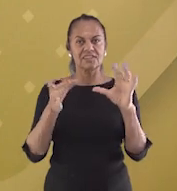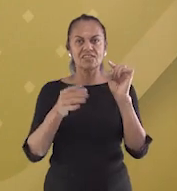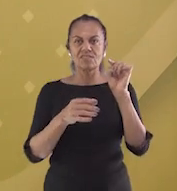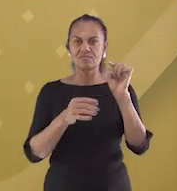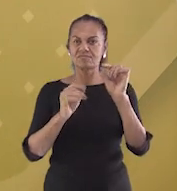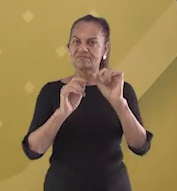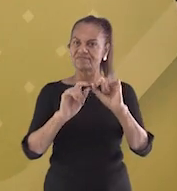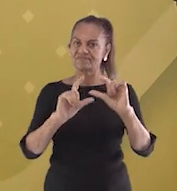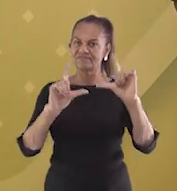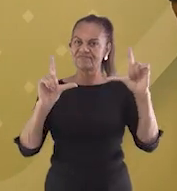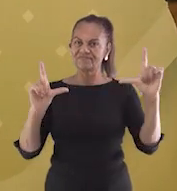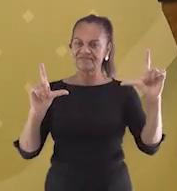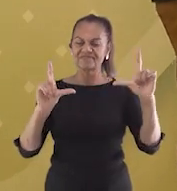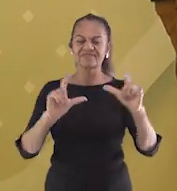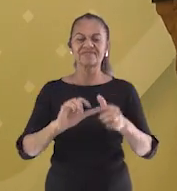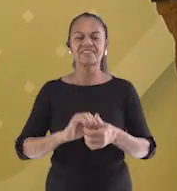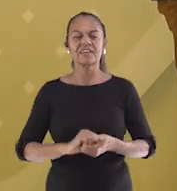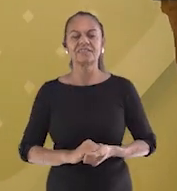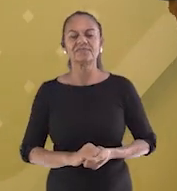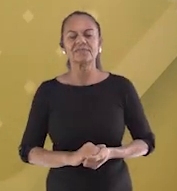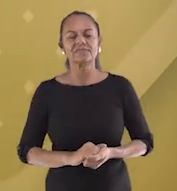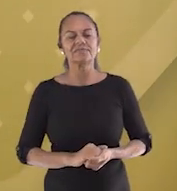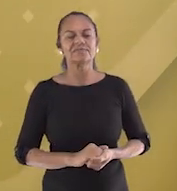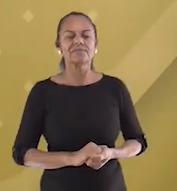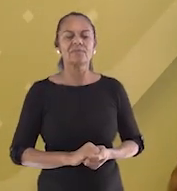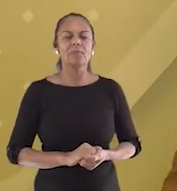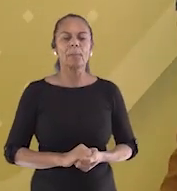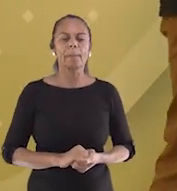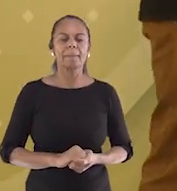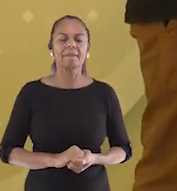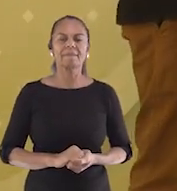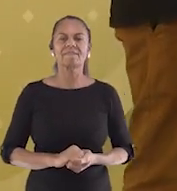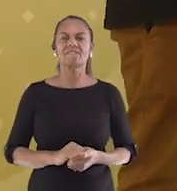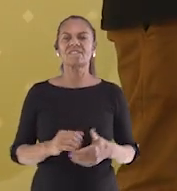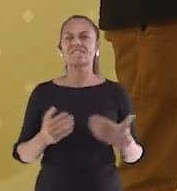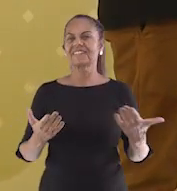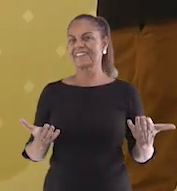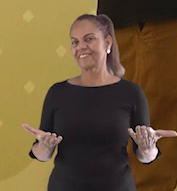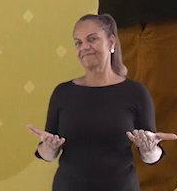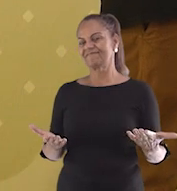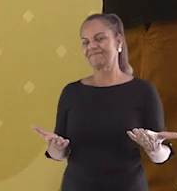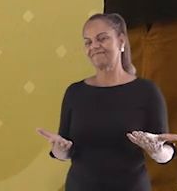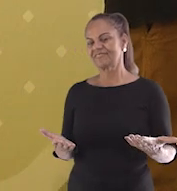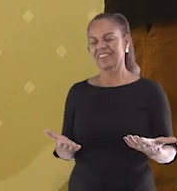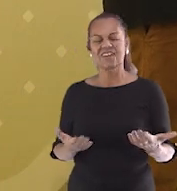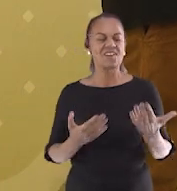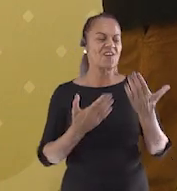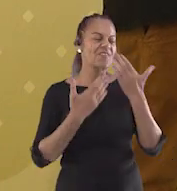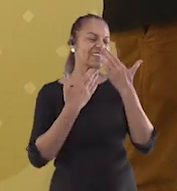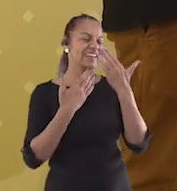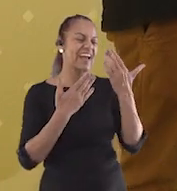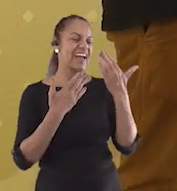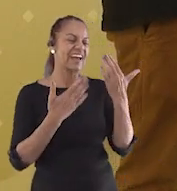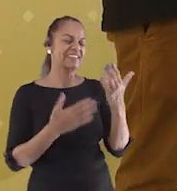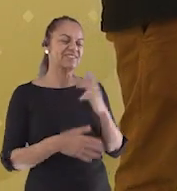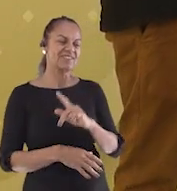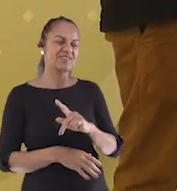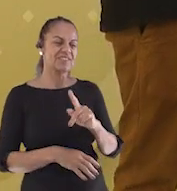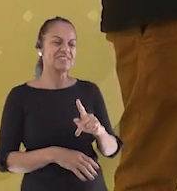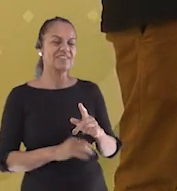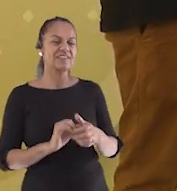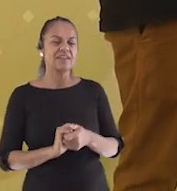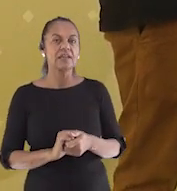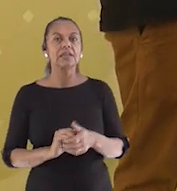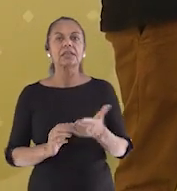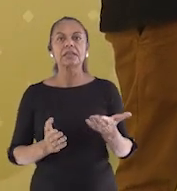direto para essa página. Eu acho que é isso, professora. Obrigada, Luiz. E, crianças, vocês podem conferir as aulas também